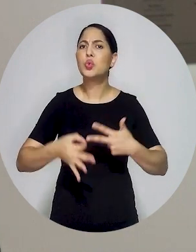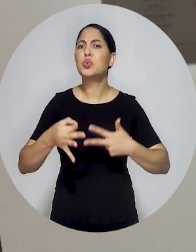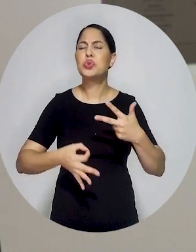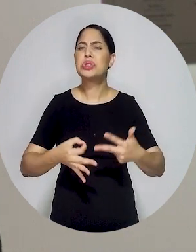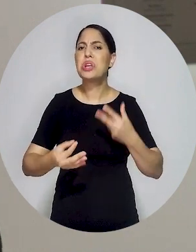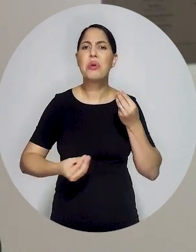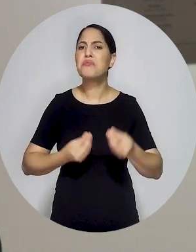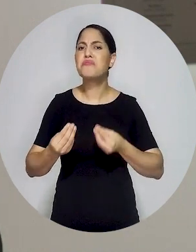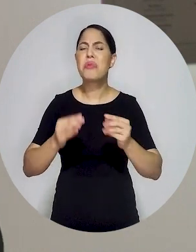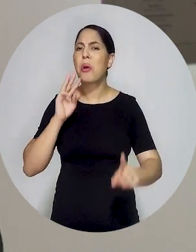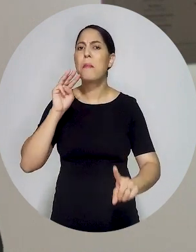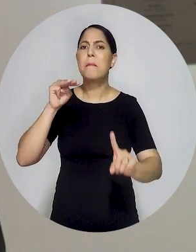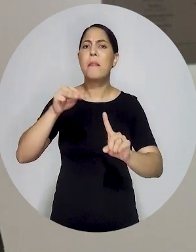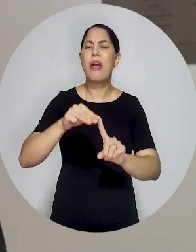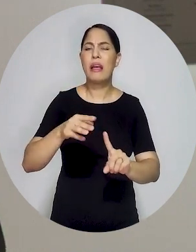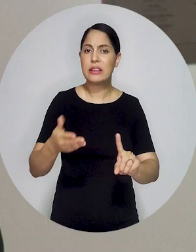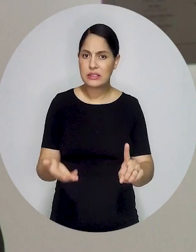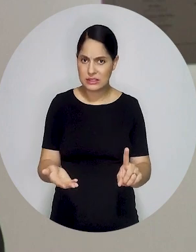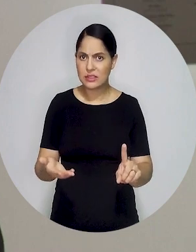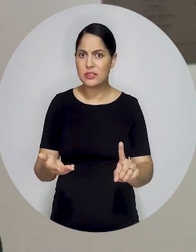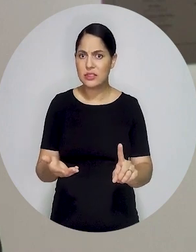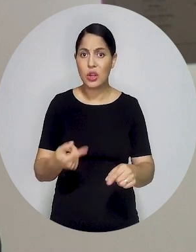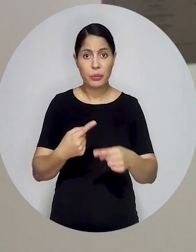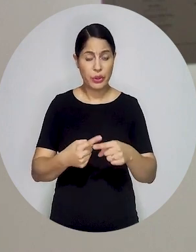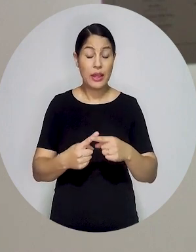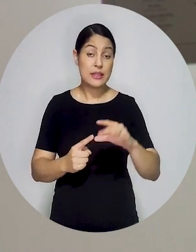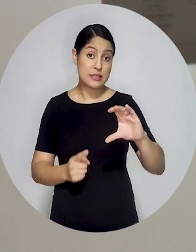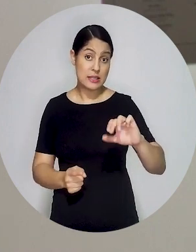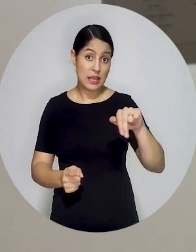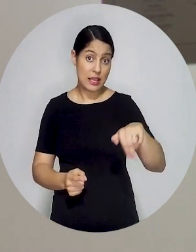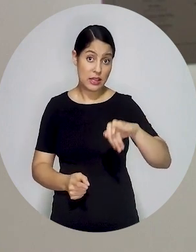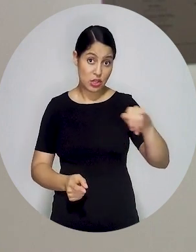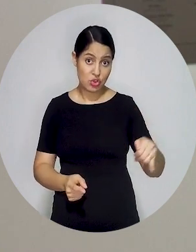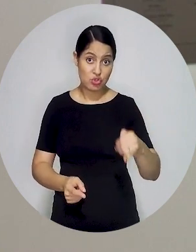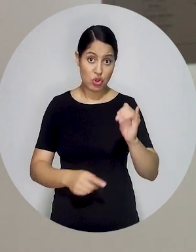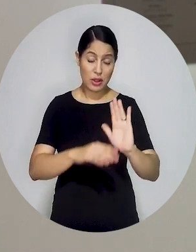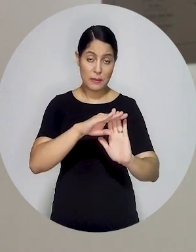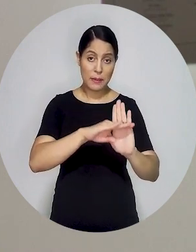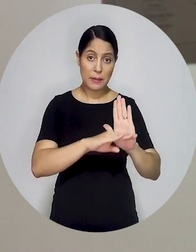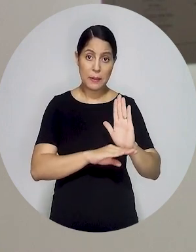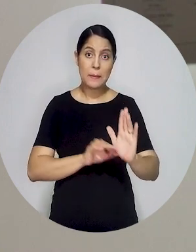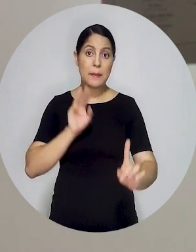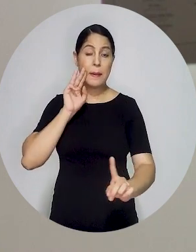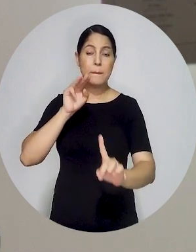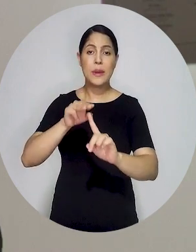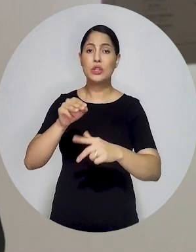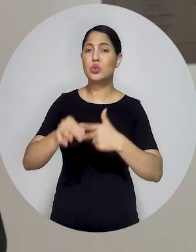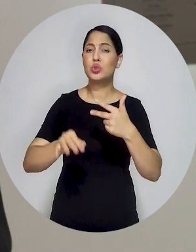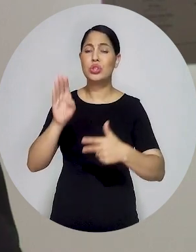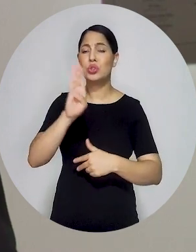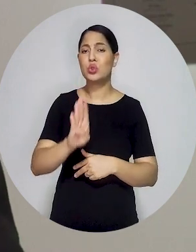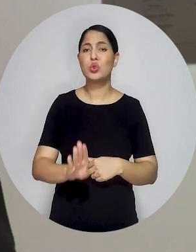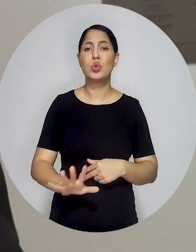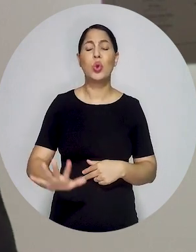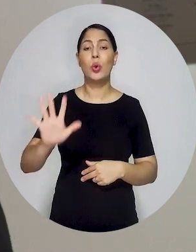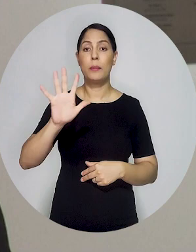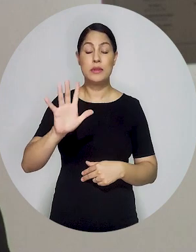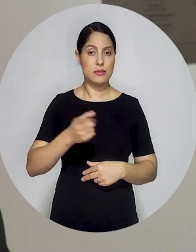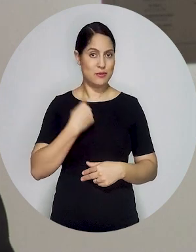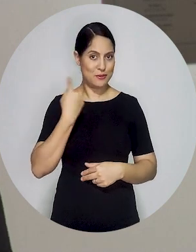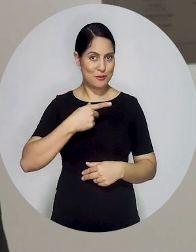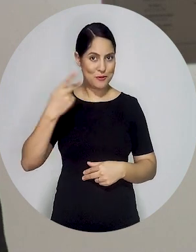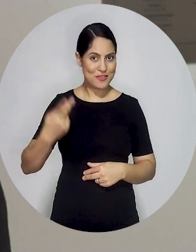para o Poder Judiciário, para as metas impostas pelo CNJ ao Judiciário do Brasil inteiro, para que nós